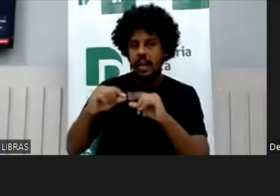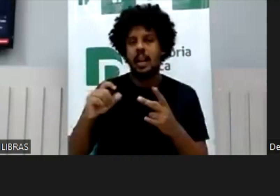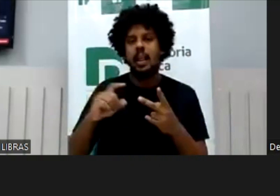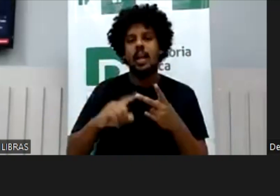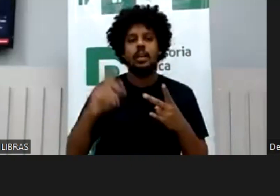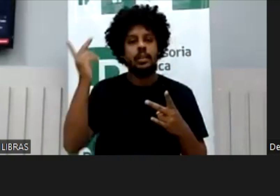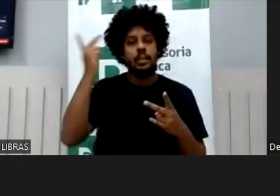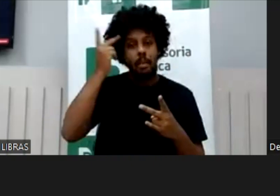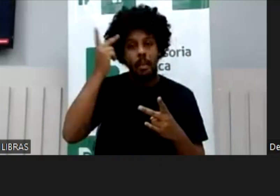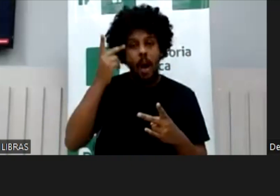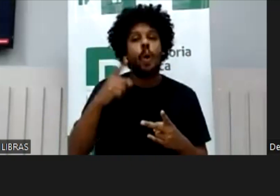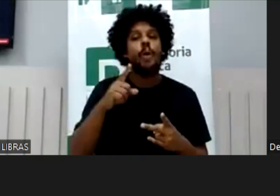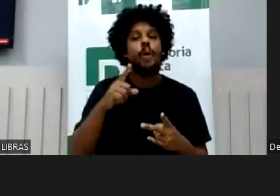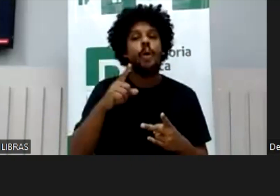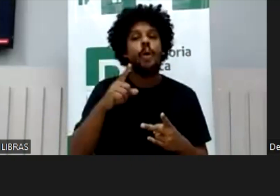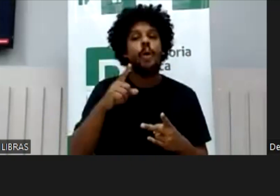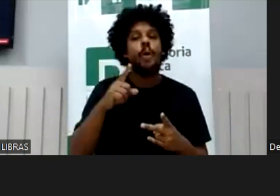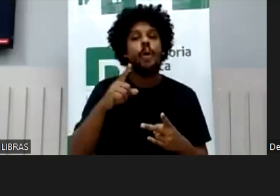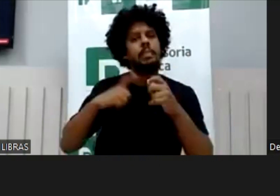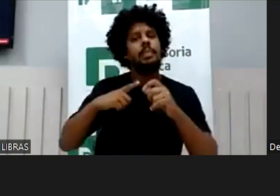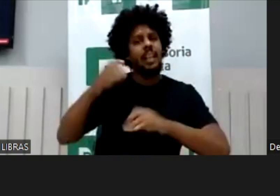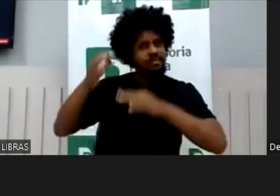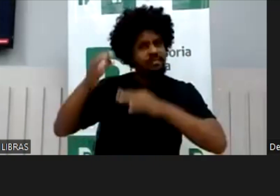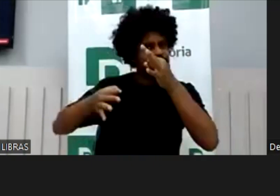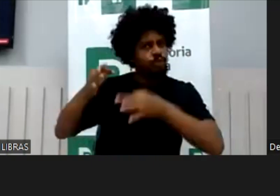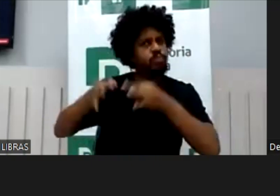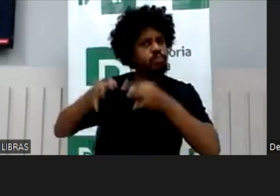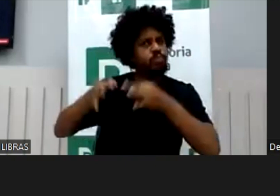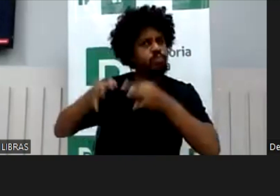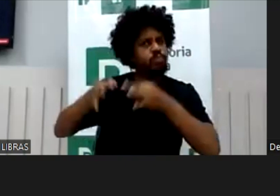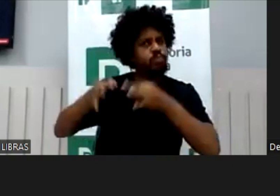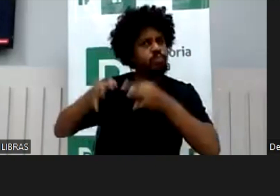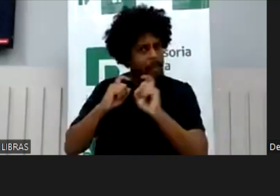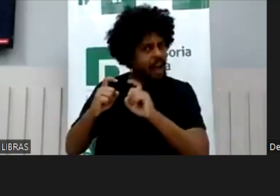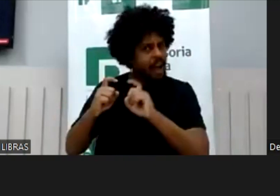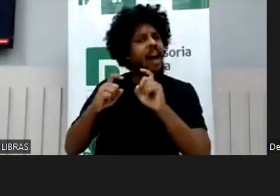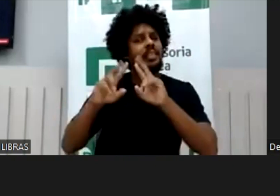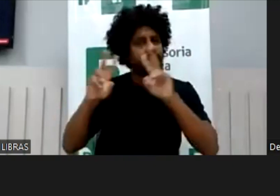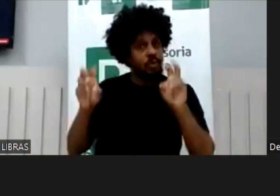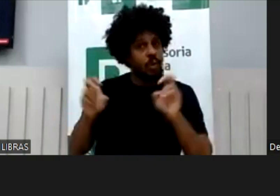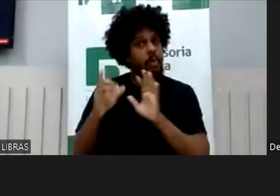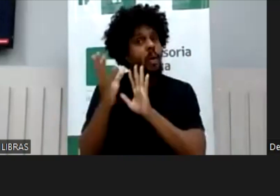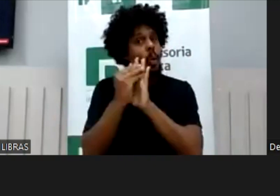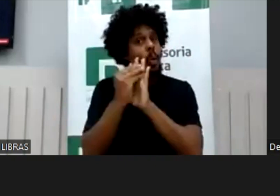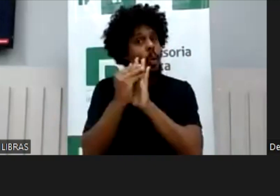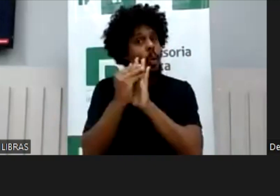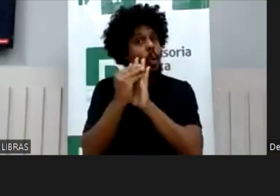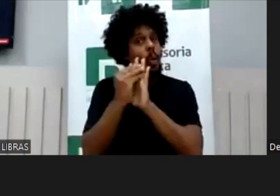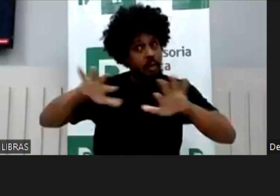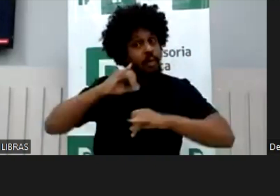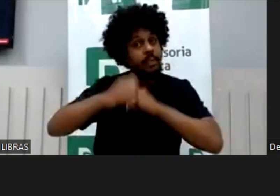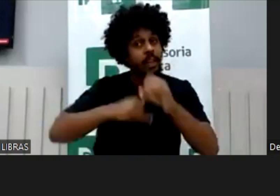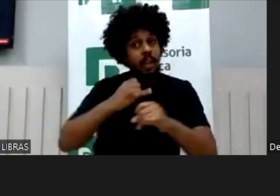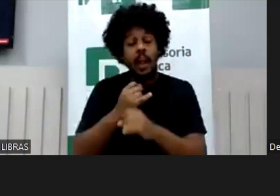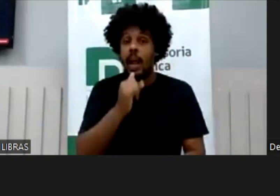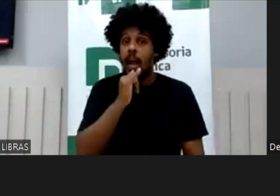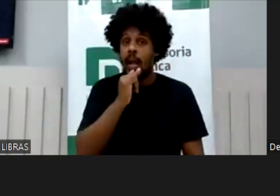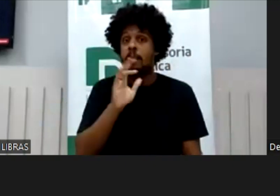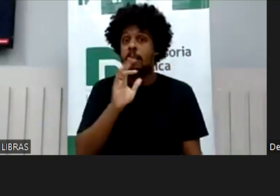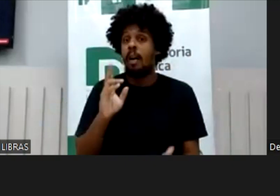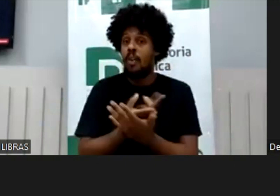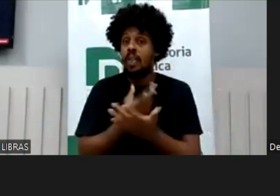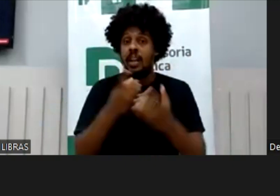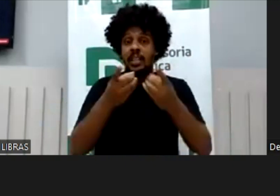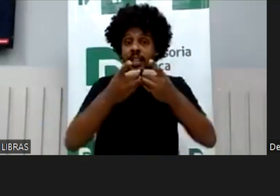vê isso, esse debate forte. Inclusive, motivo de divórcio, né? A exposição, porque os pais